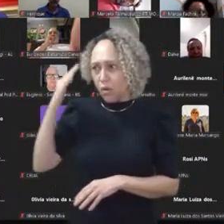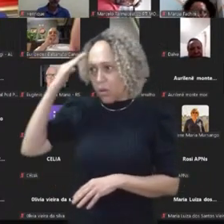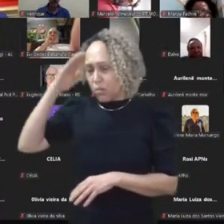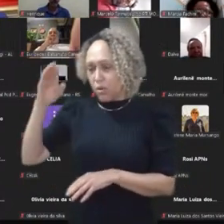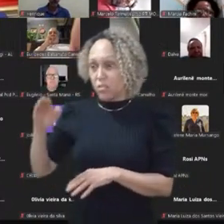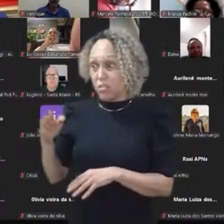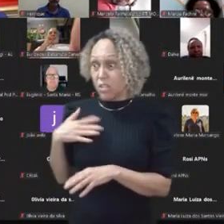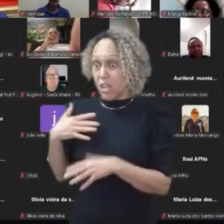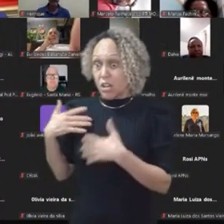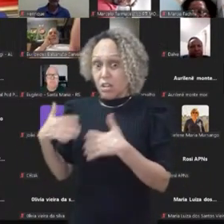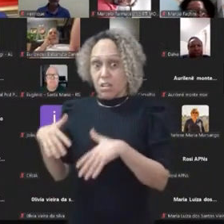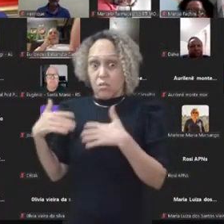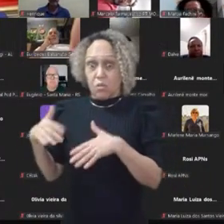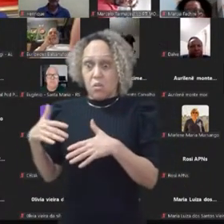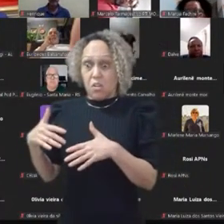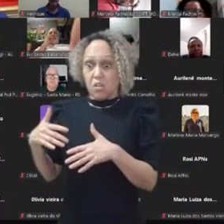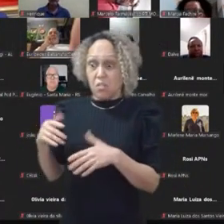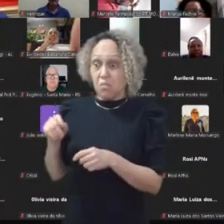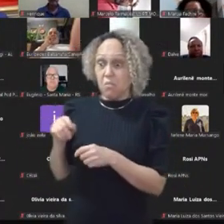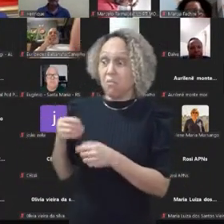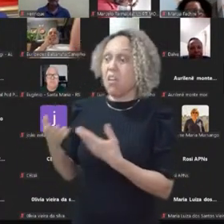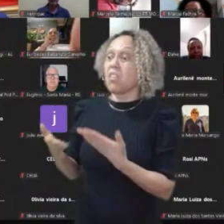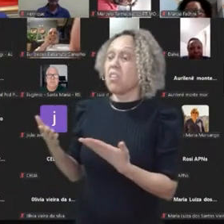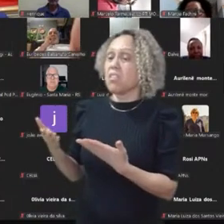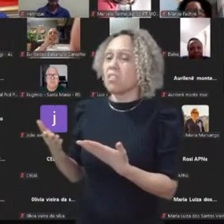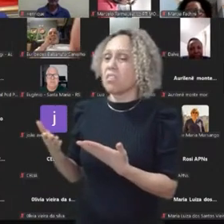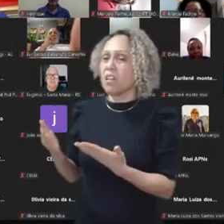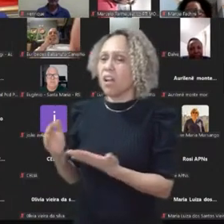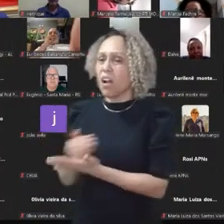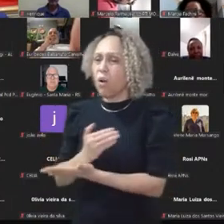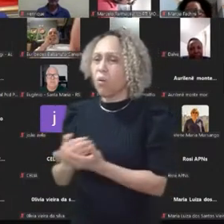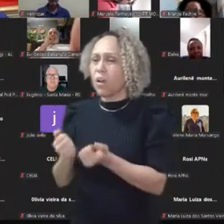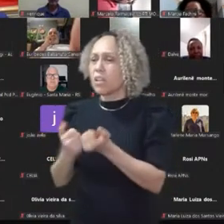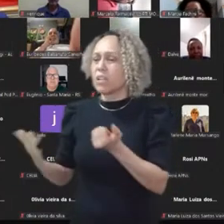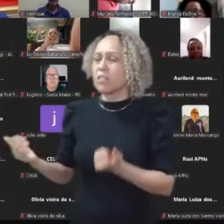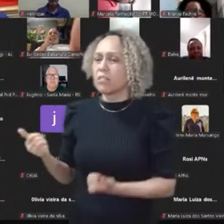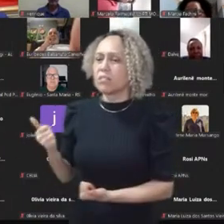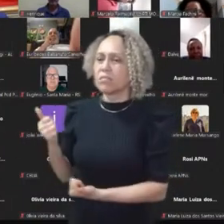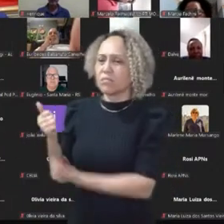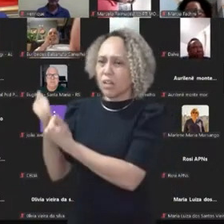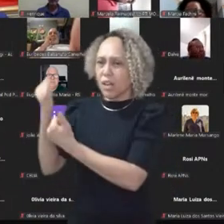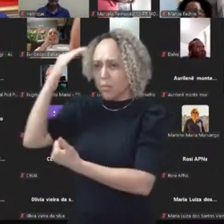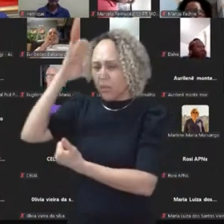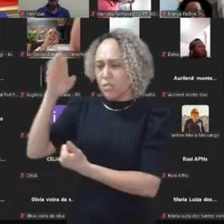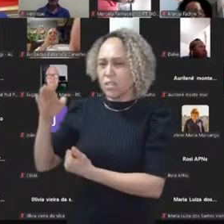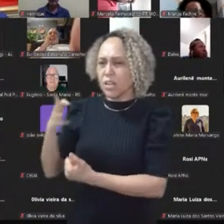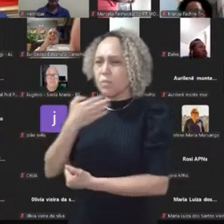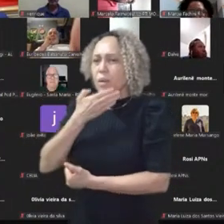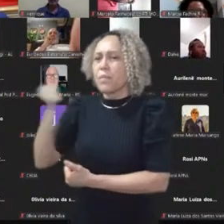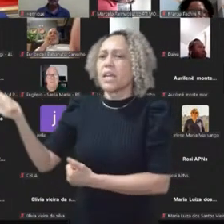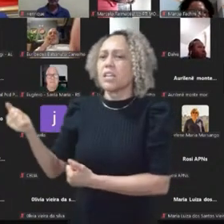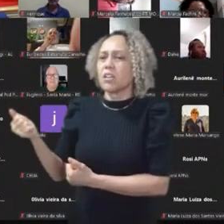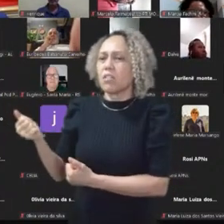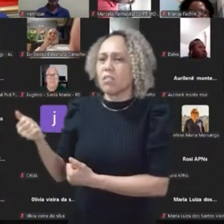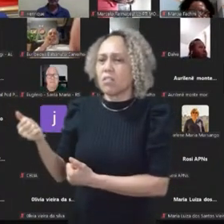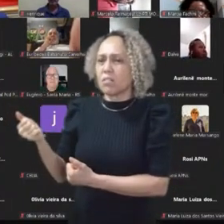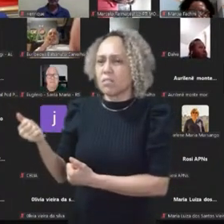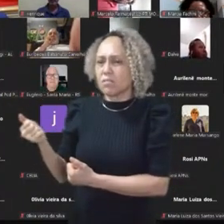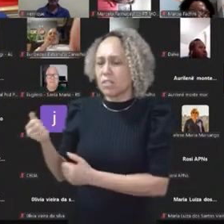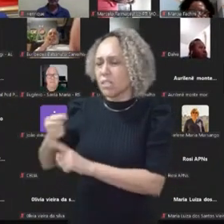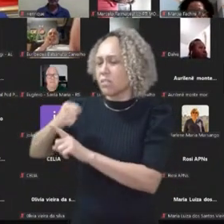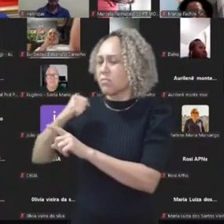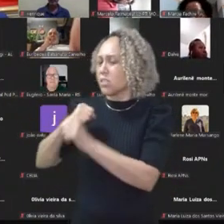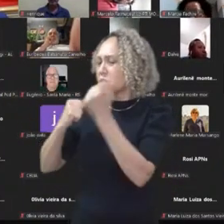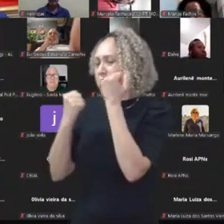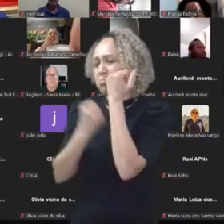será que a gente faz isso, será que a gente faz aquilo, não, algum assessor chega e fala, ô Bolsonaro, fala que para melhorar a natureza tem que fazer cocô dia sim, dia não, pronto,